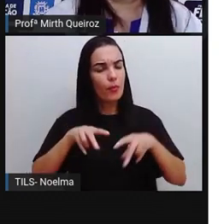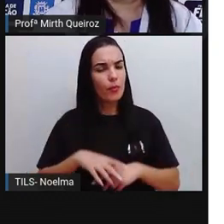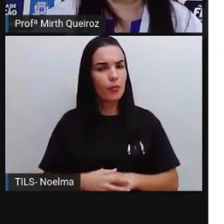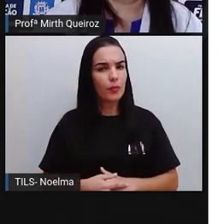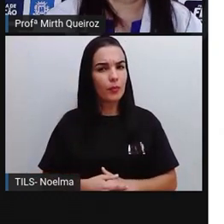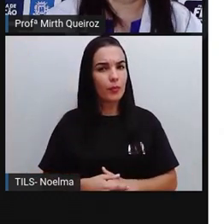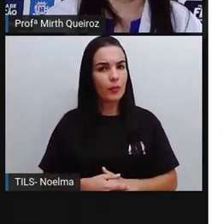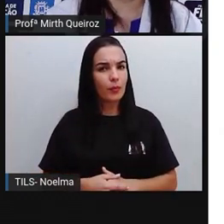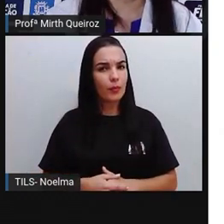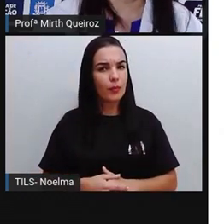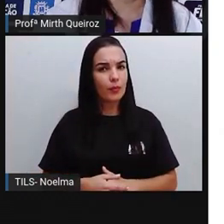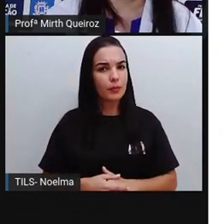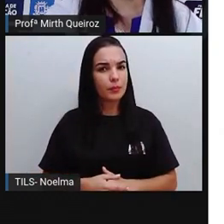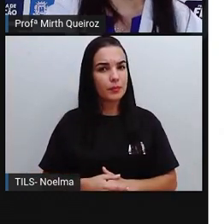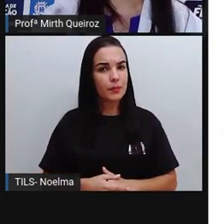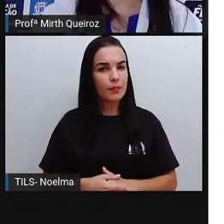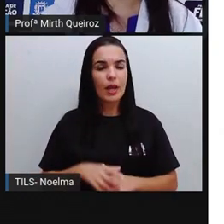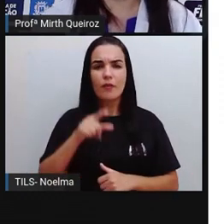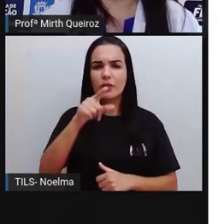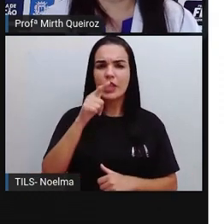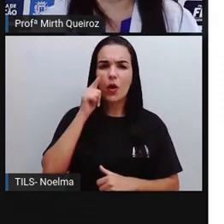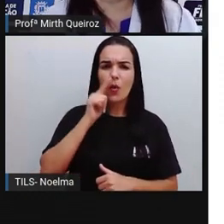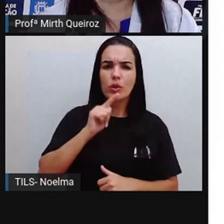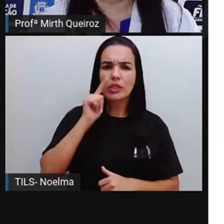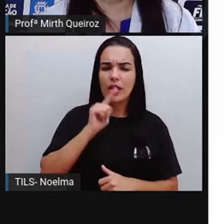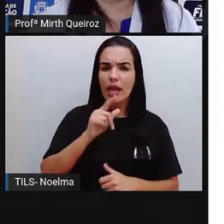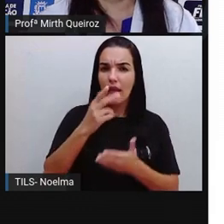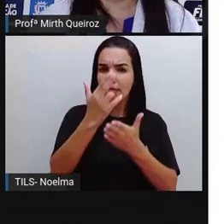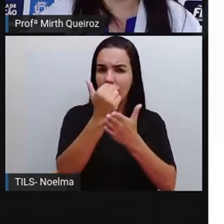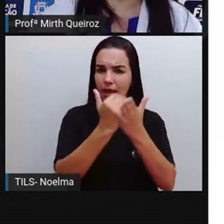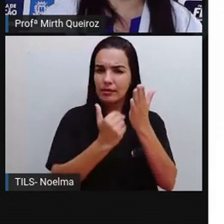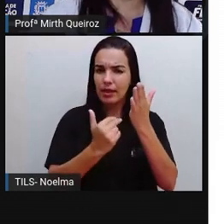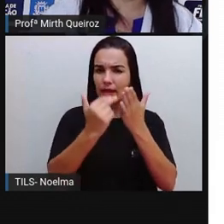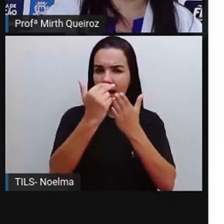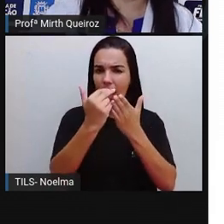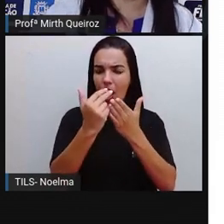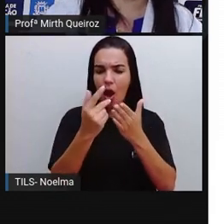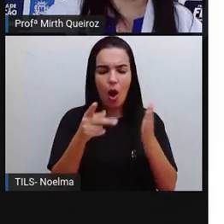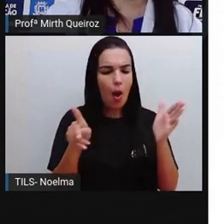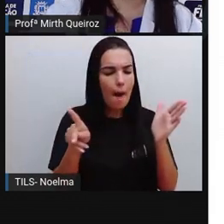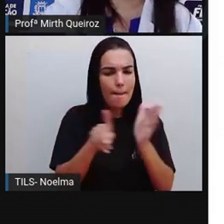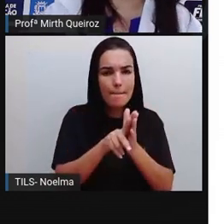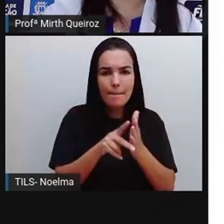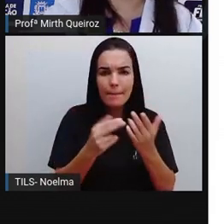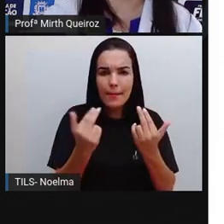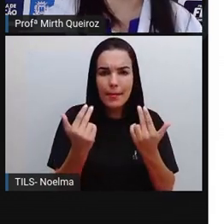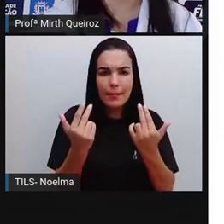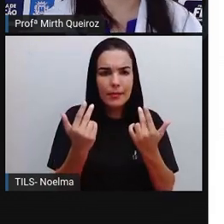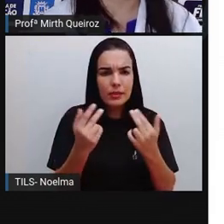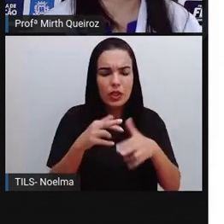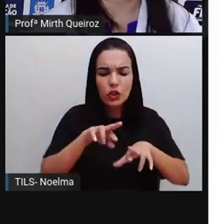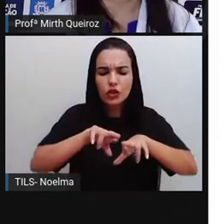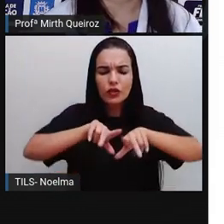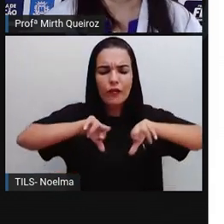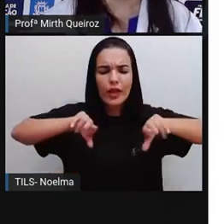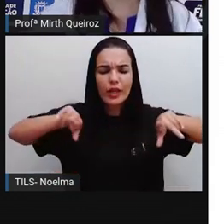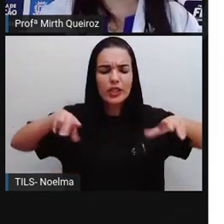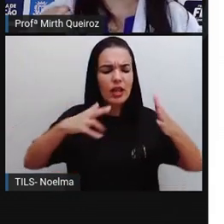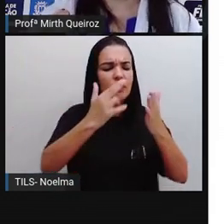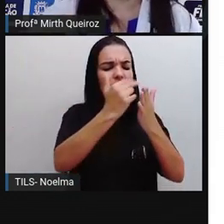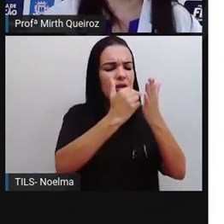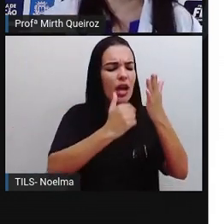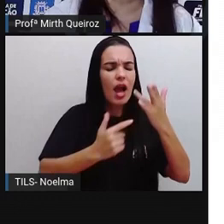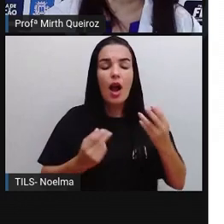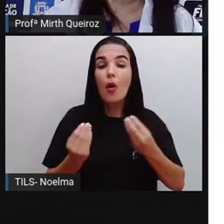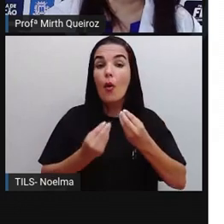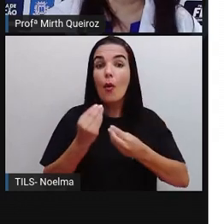Isso mesmo! Você consegue desenhar o mesmo objeto de quantas maneiras diferentes? As